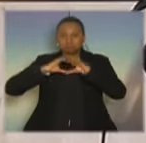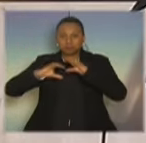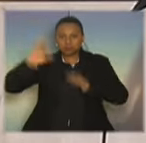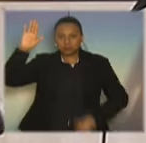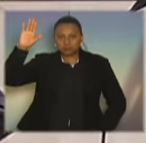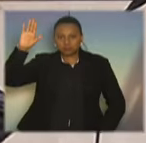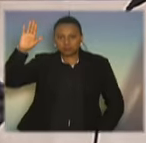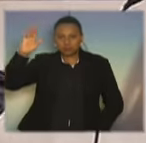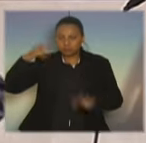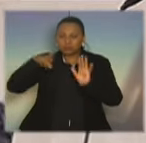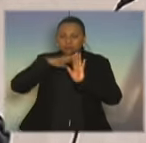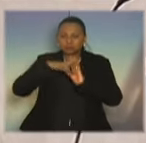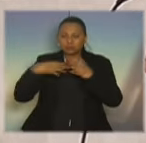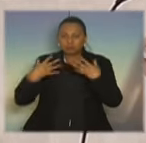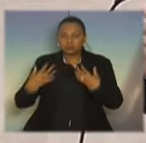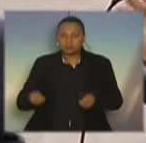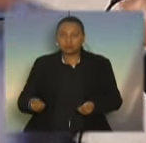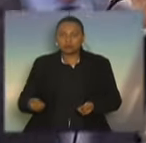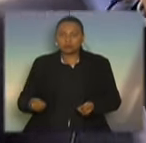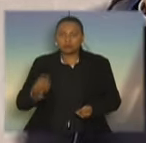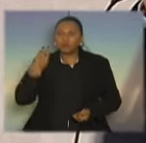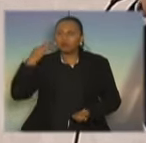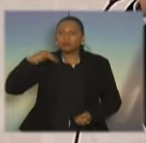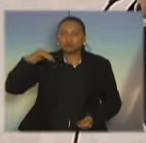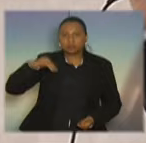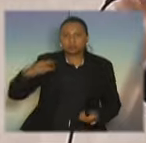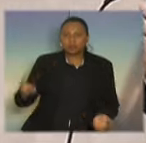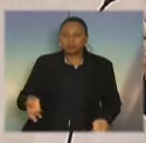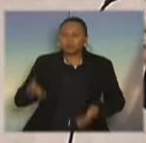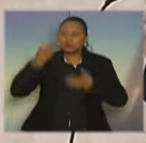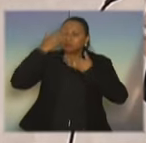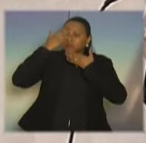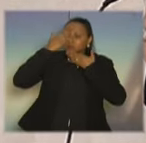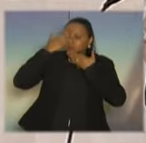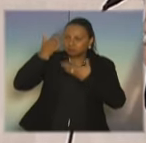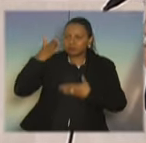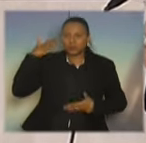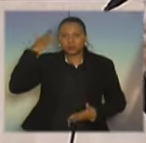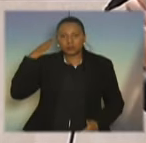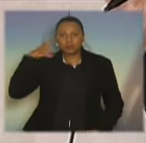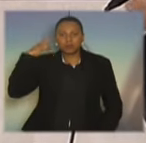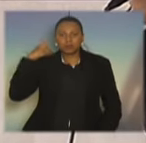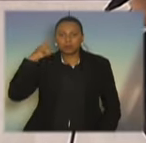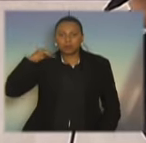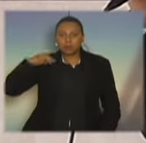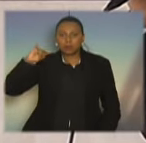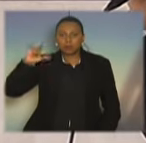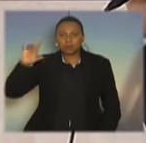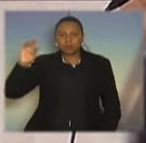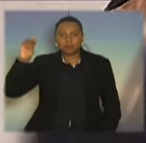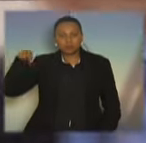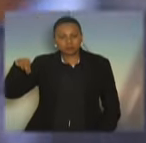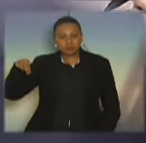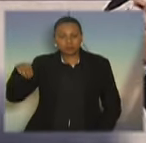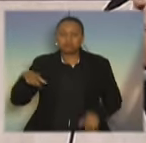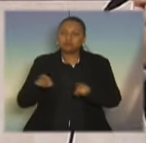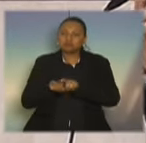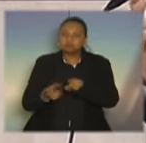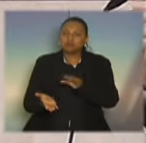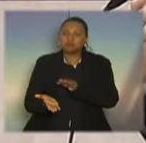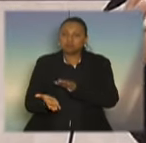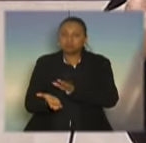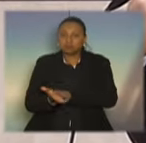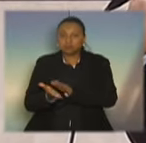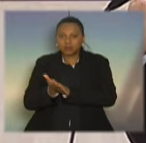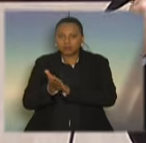Pela ordem, presidente. É a me pedindo, senhor presidente. Tenha dois minutos. Obrigado. Eu agradecer as palavras do deputado Milton Vieira, também parabenizar o